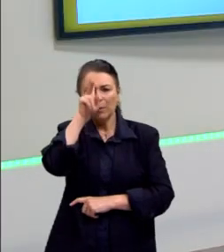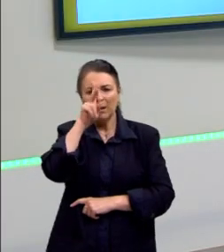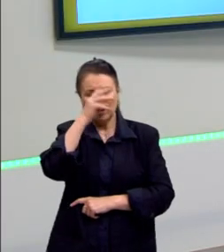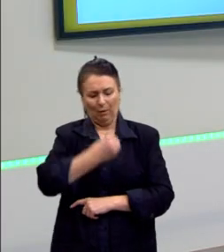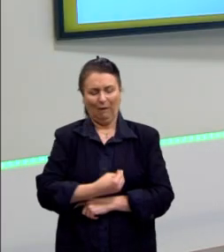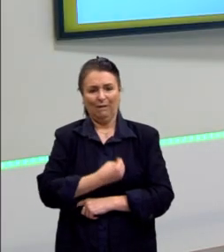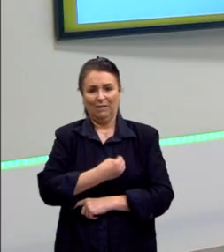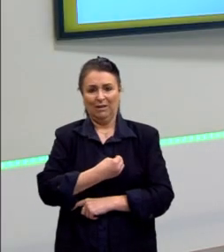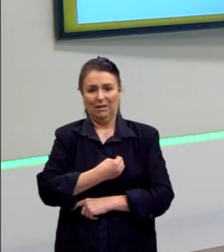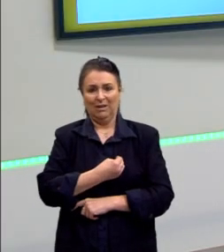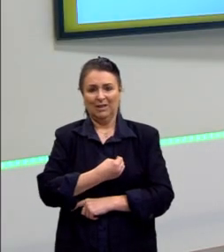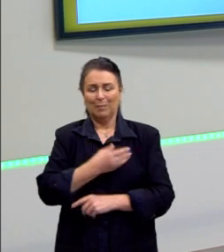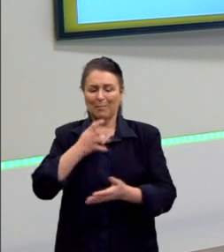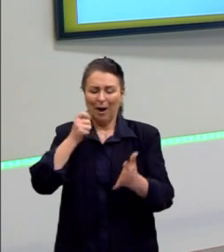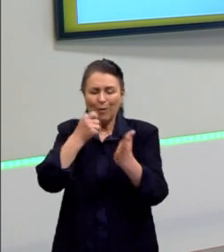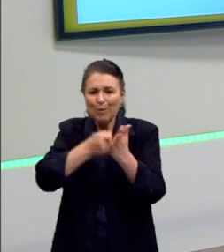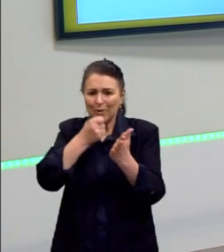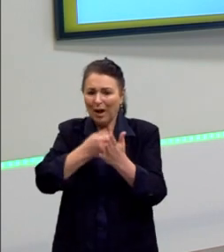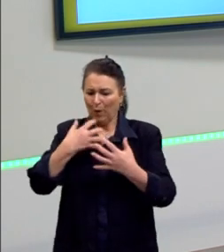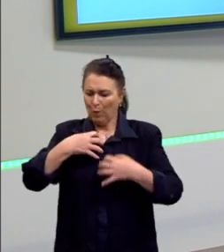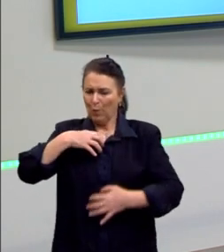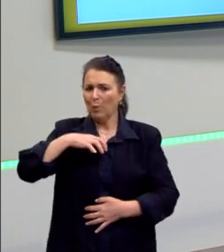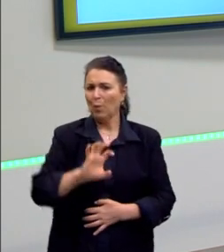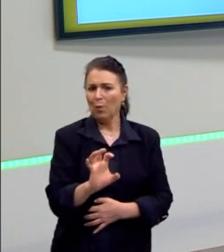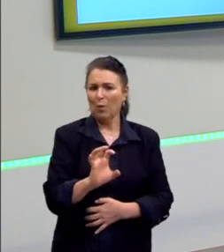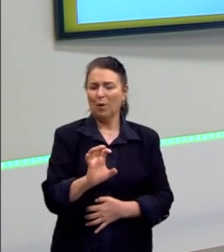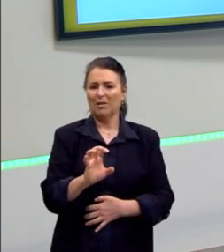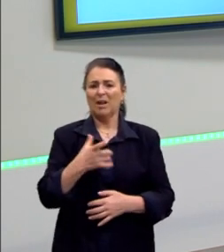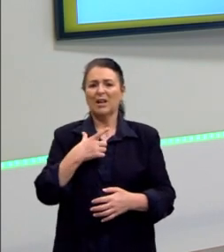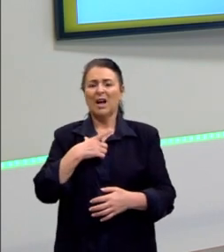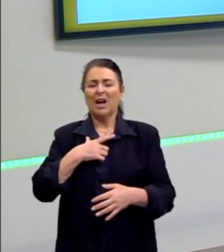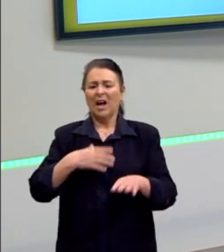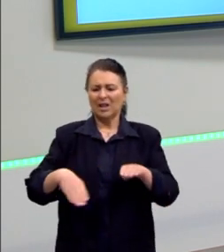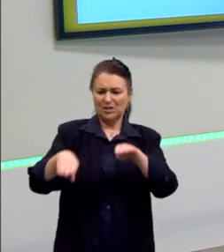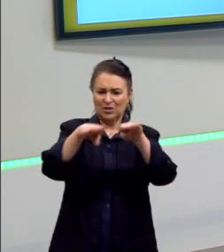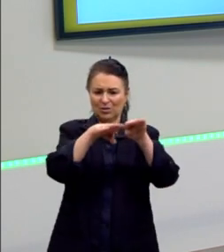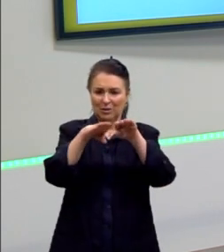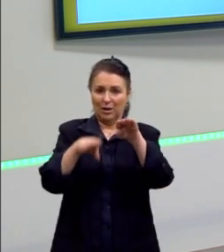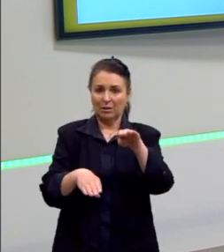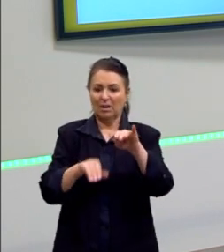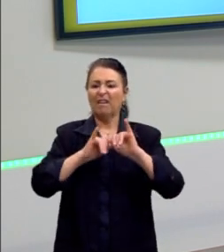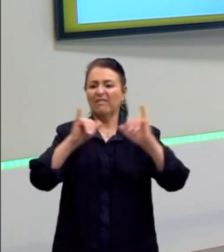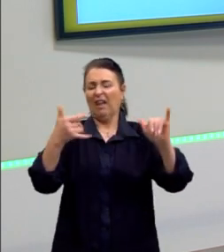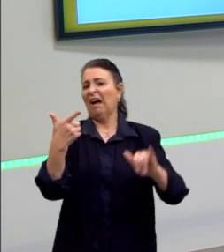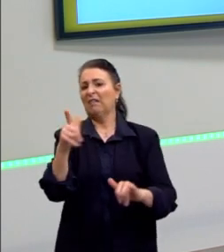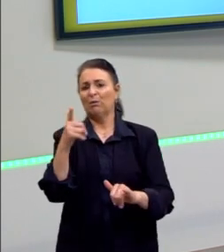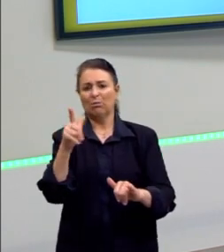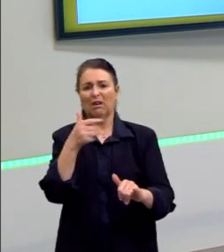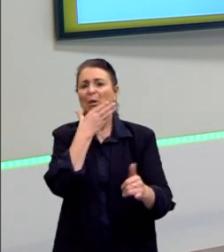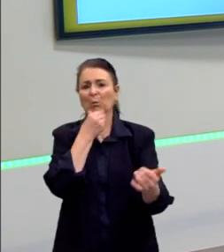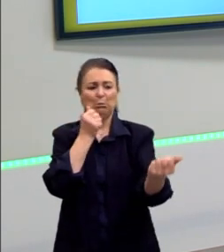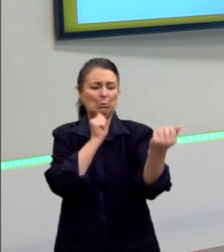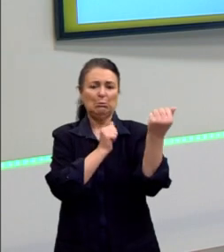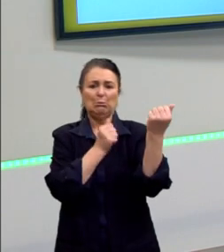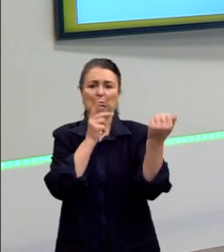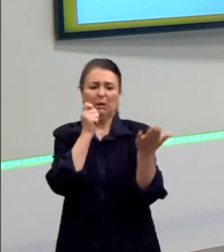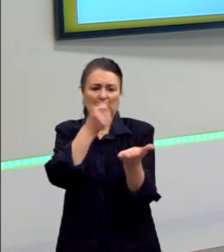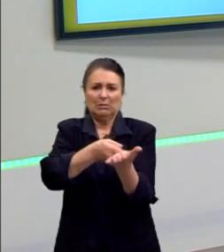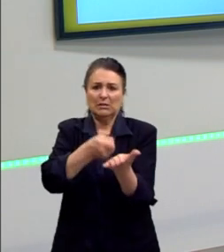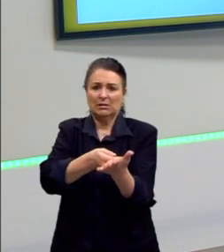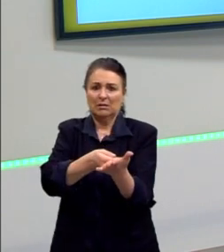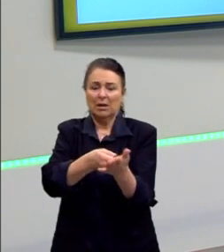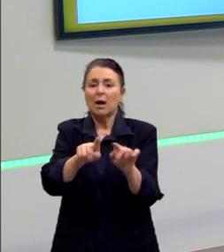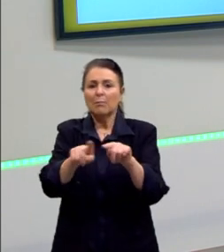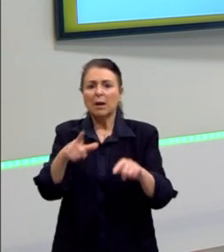desigualdades. E tem gente que tem a cara de pau ainda de dizer que não existe machismo, sendo que mulheres ainda são mortas por